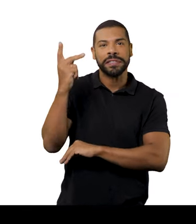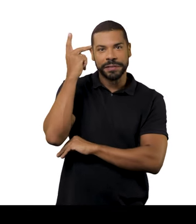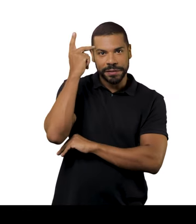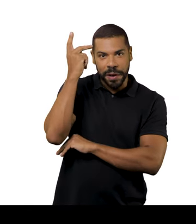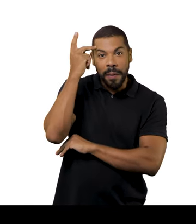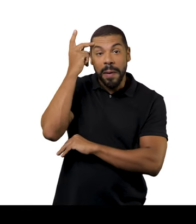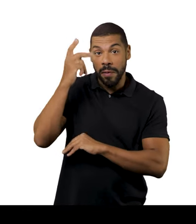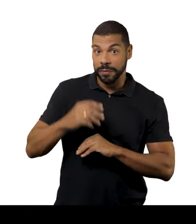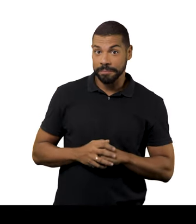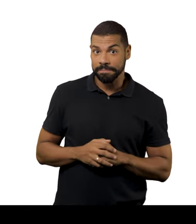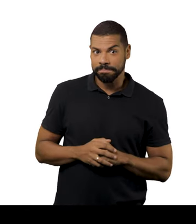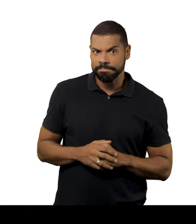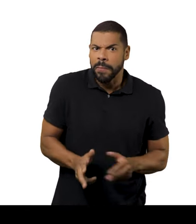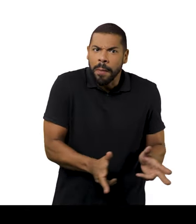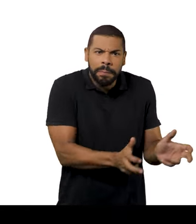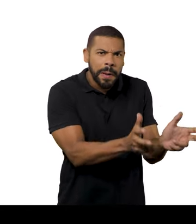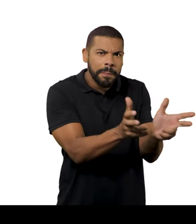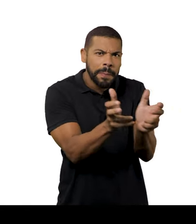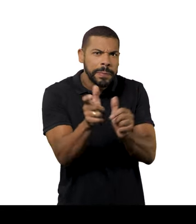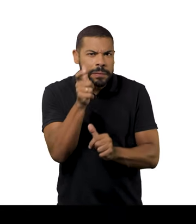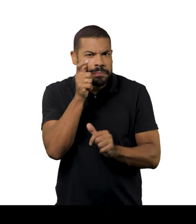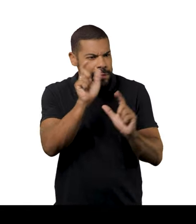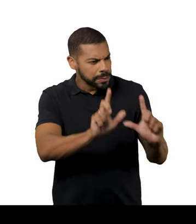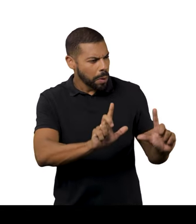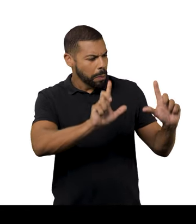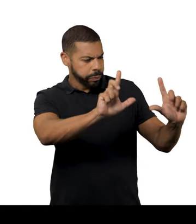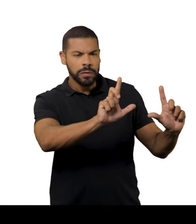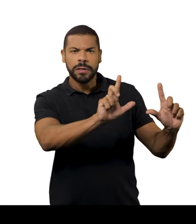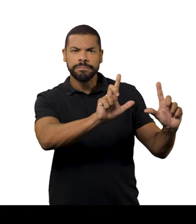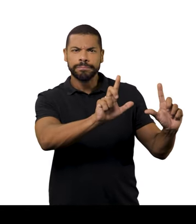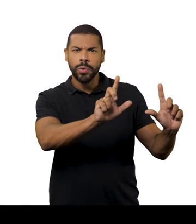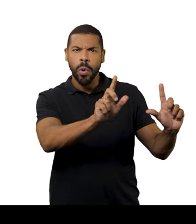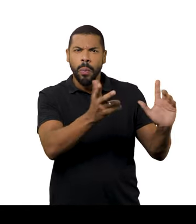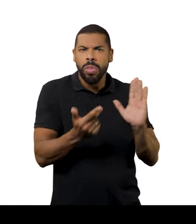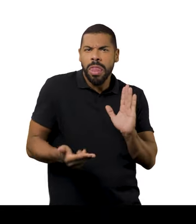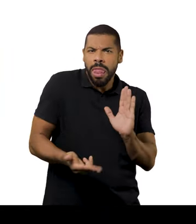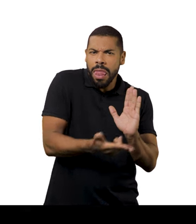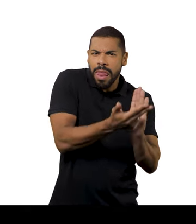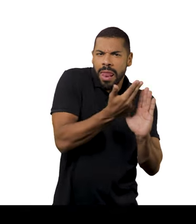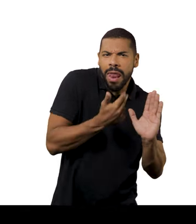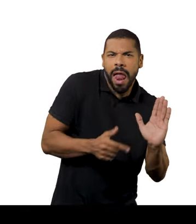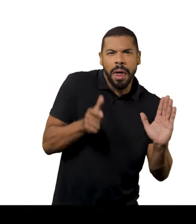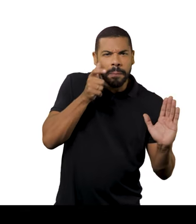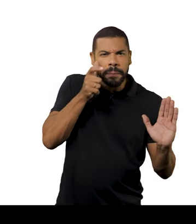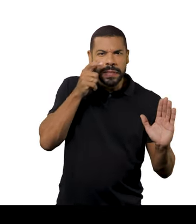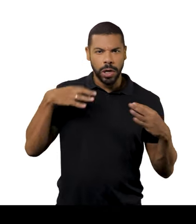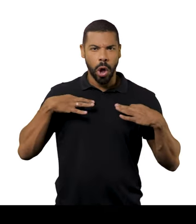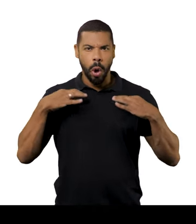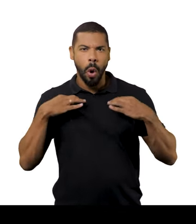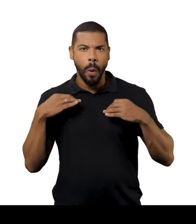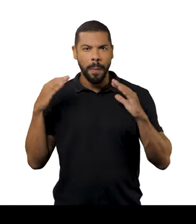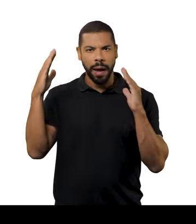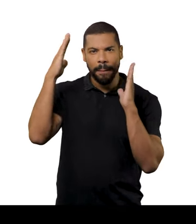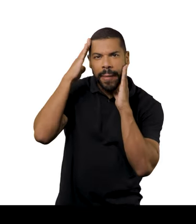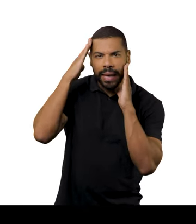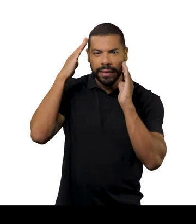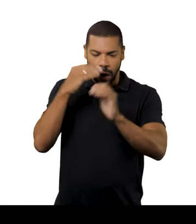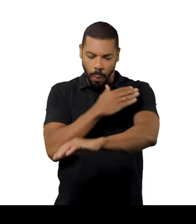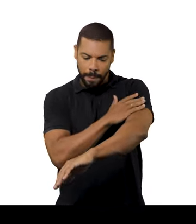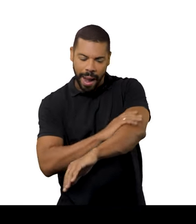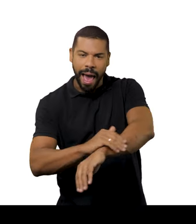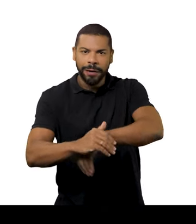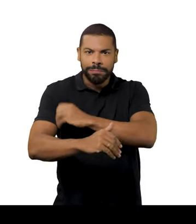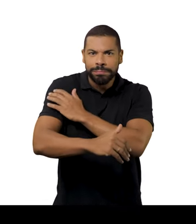Com o estado, shape do estado de São Paulo. E a gente olhou bem o quadro e já foi desenhando, assim, ah, é que é a cabeça, que é a perna, que é o